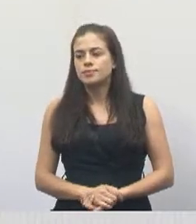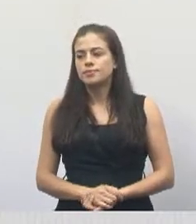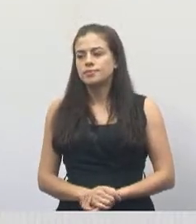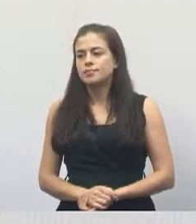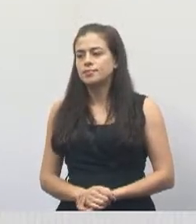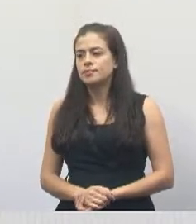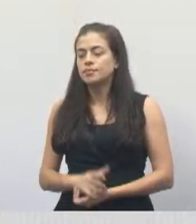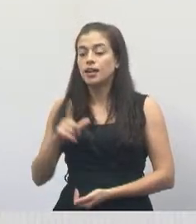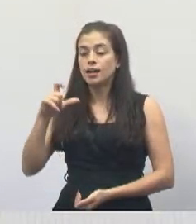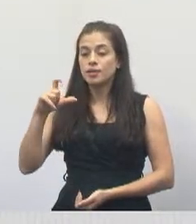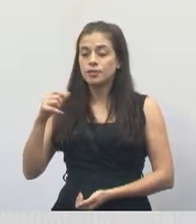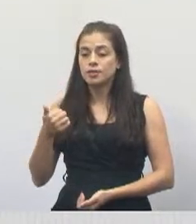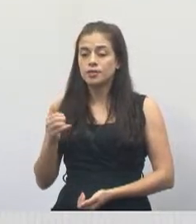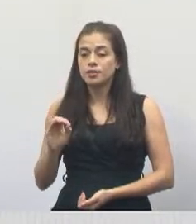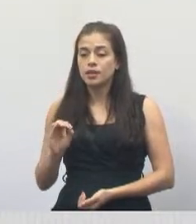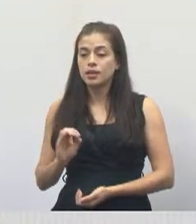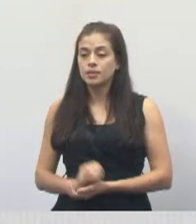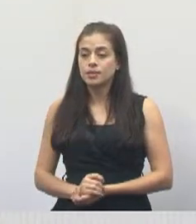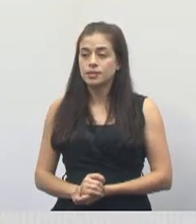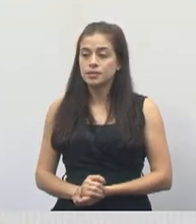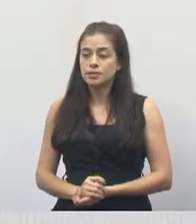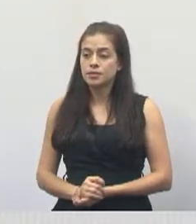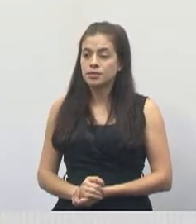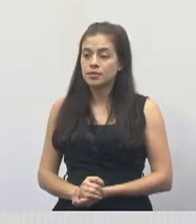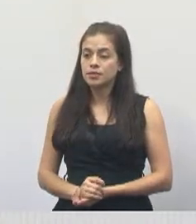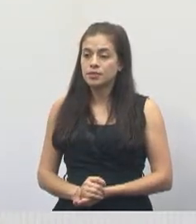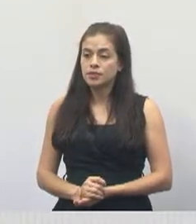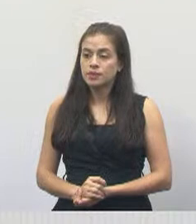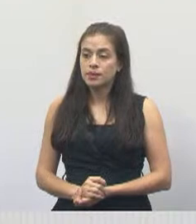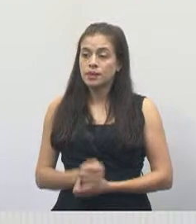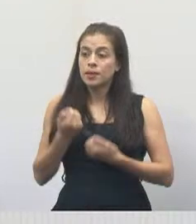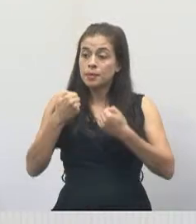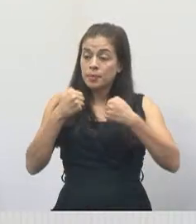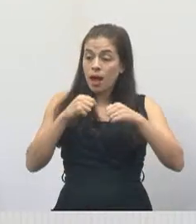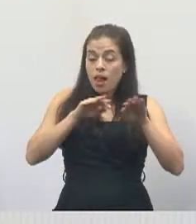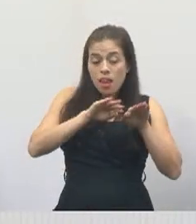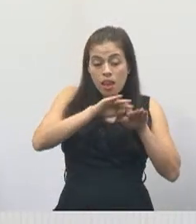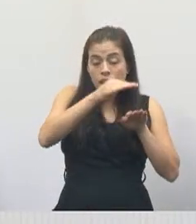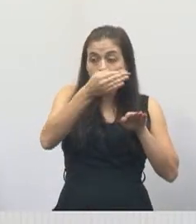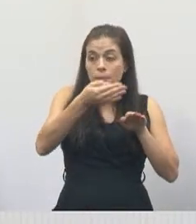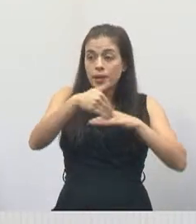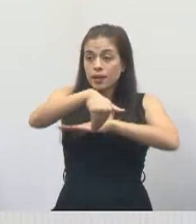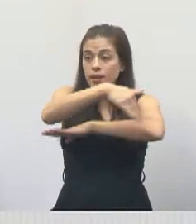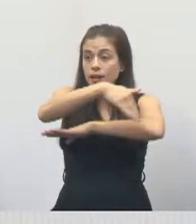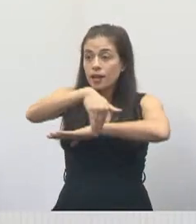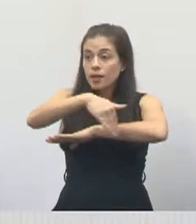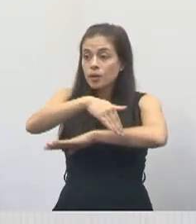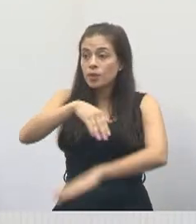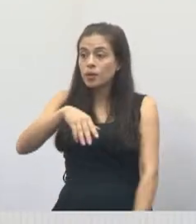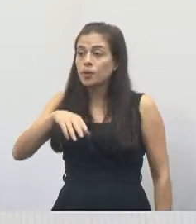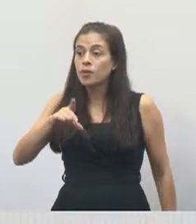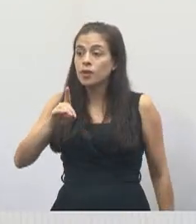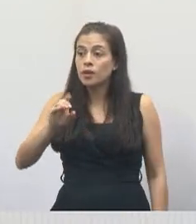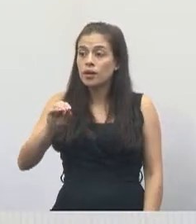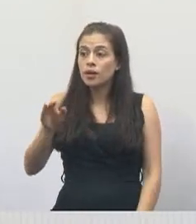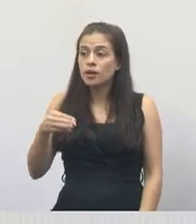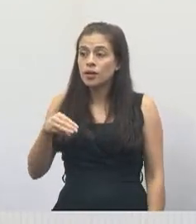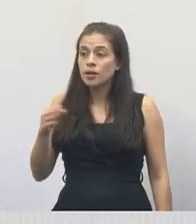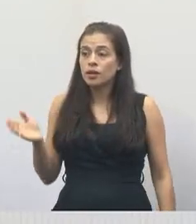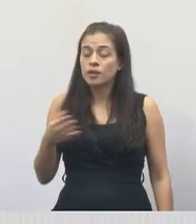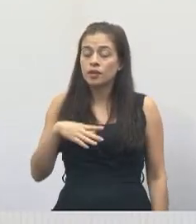A foto 10. Foto de lombada, na rua Dom Manuel,